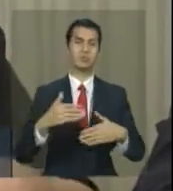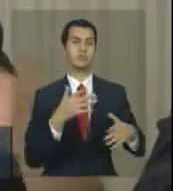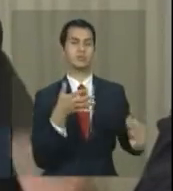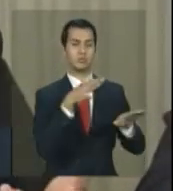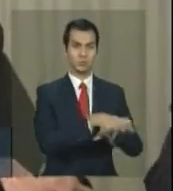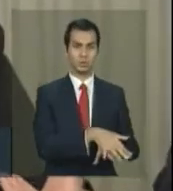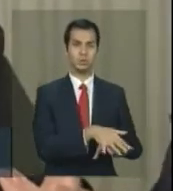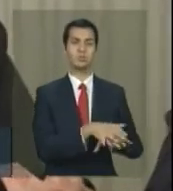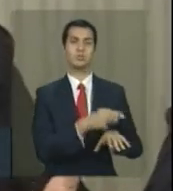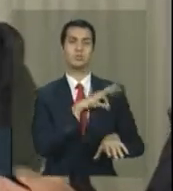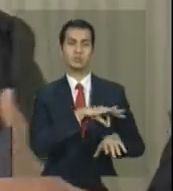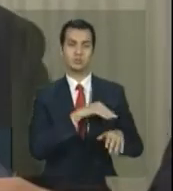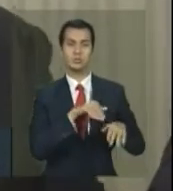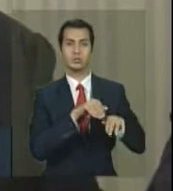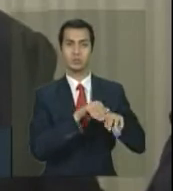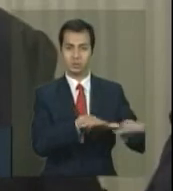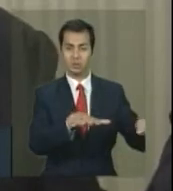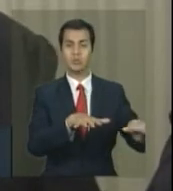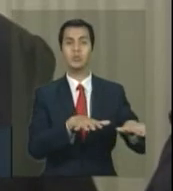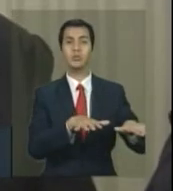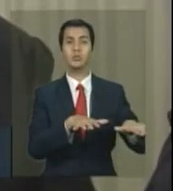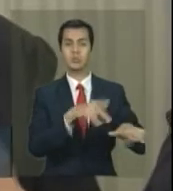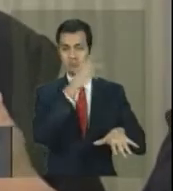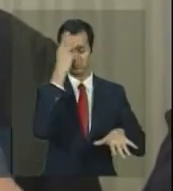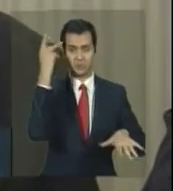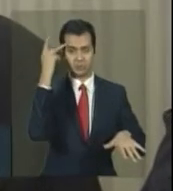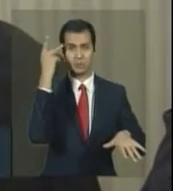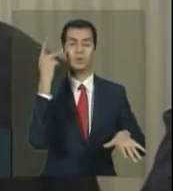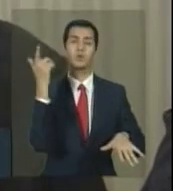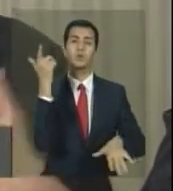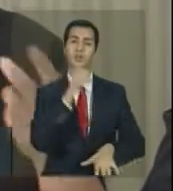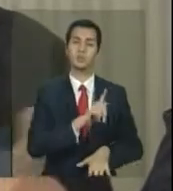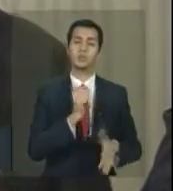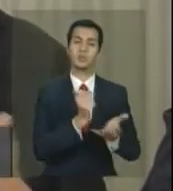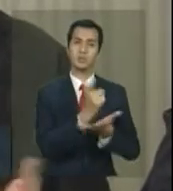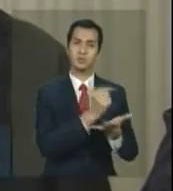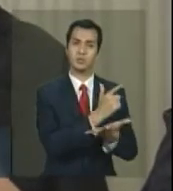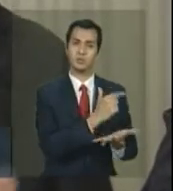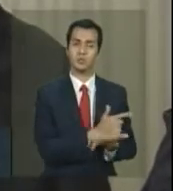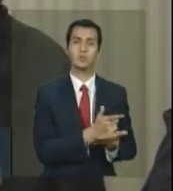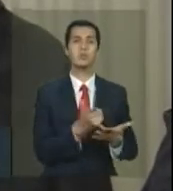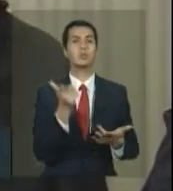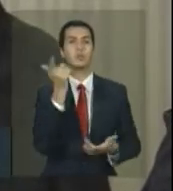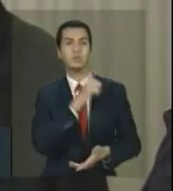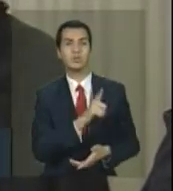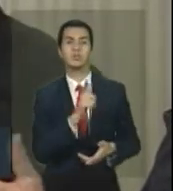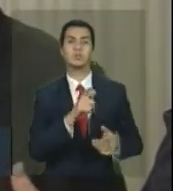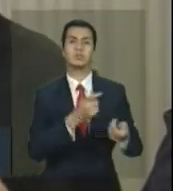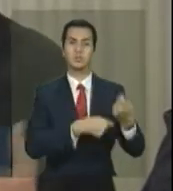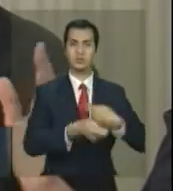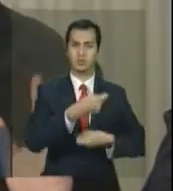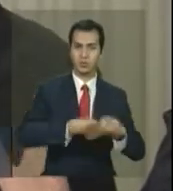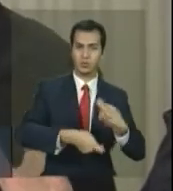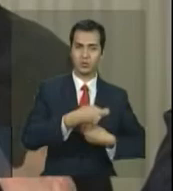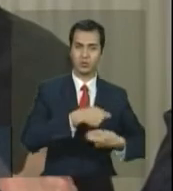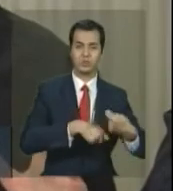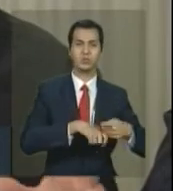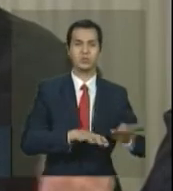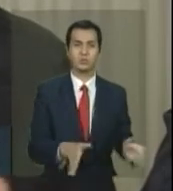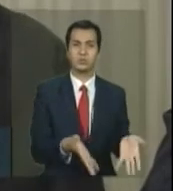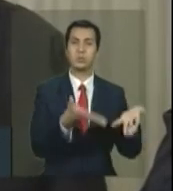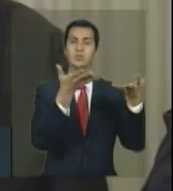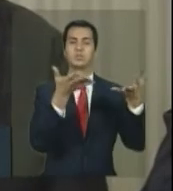gero renda, que eu transfiro renda, as pessoas conseguem consumir e conseguem fazer a roda da economia se